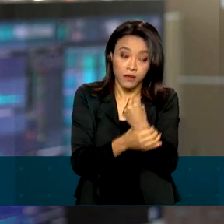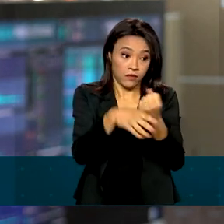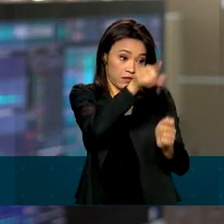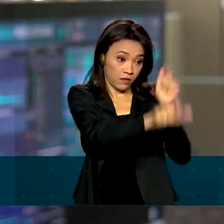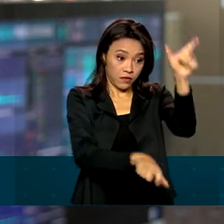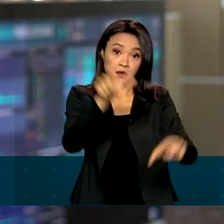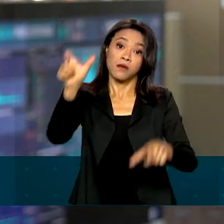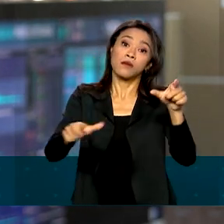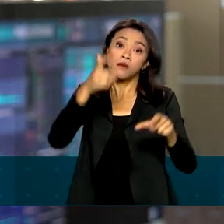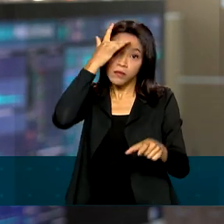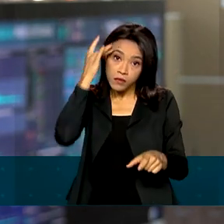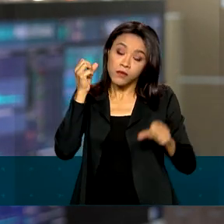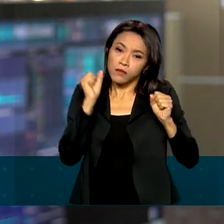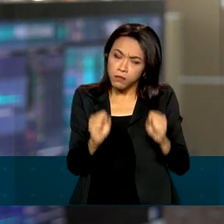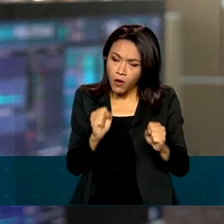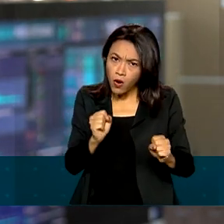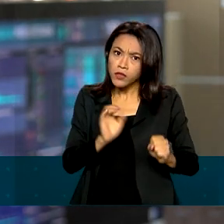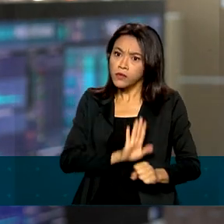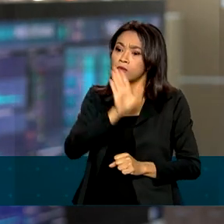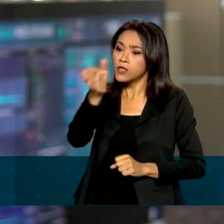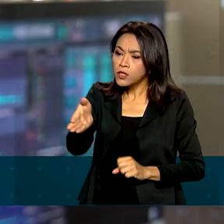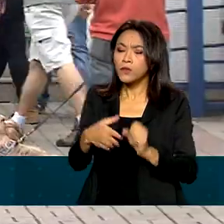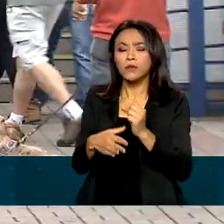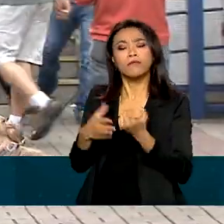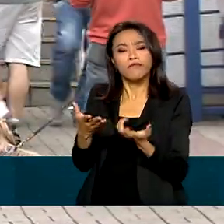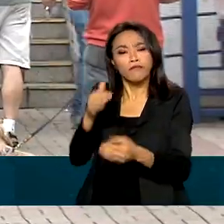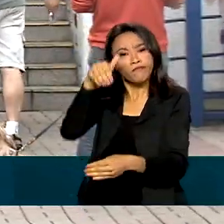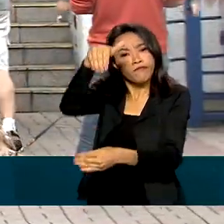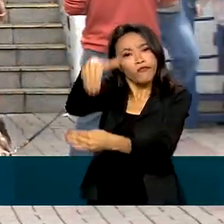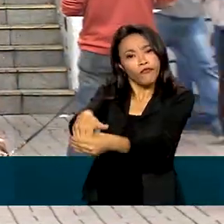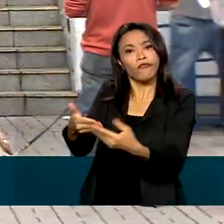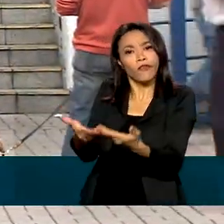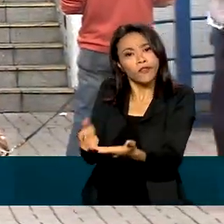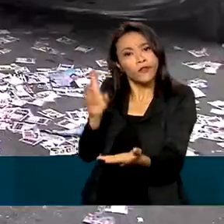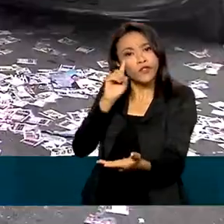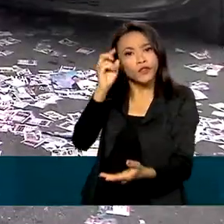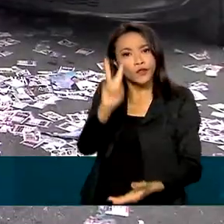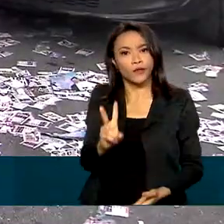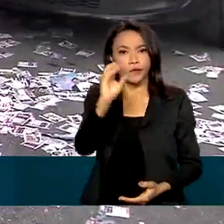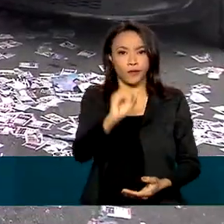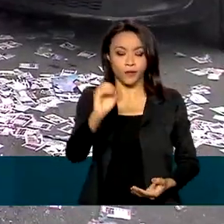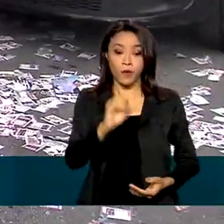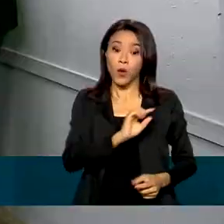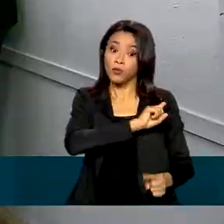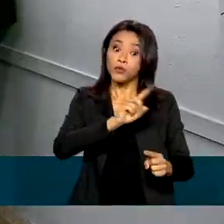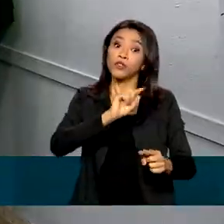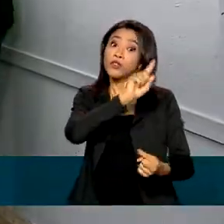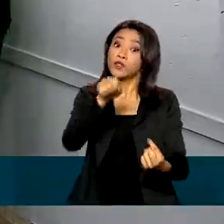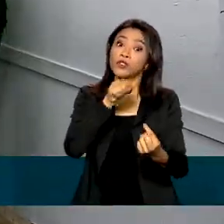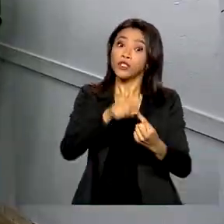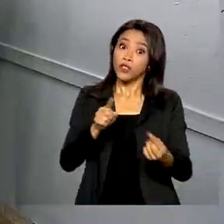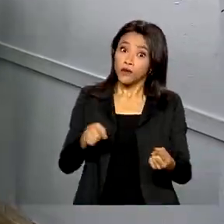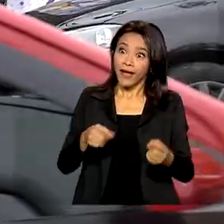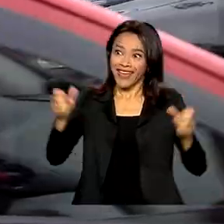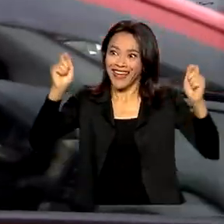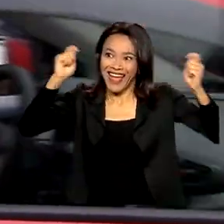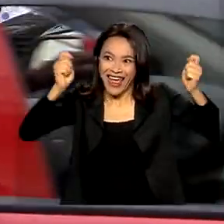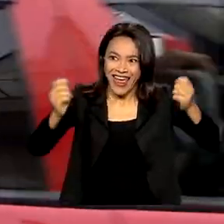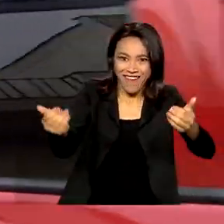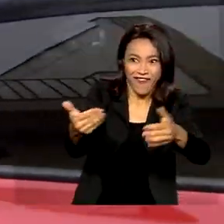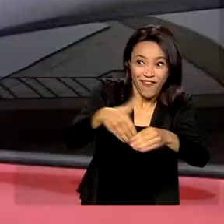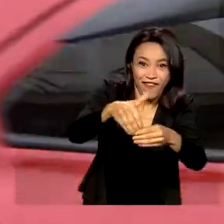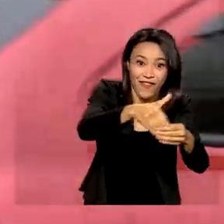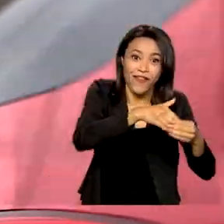possam realizar o seu direito ao sufragio no dia 2 de outubro. A ideia é coibir boca de urna, compra de votos e